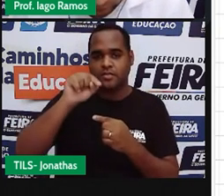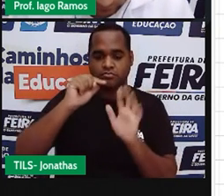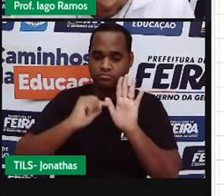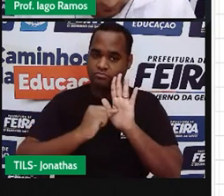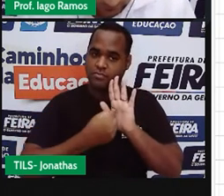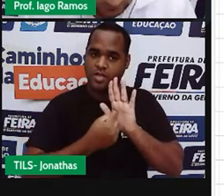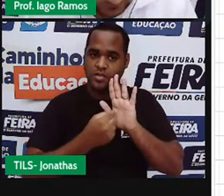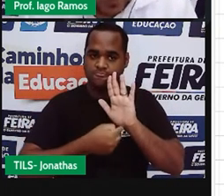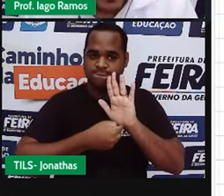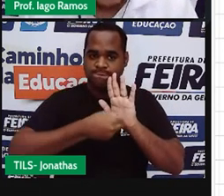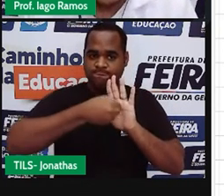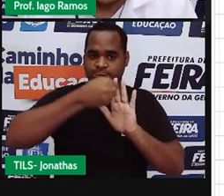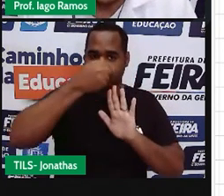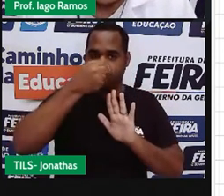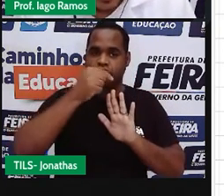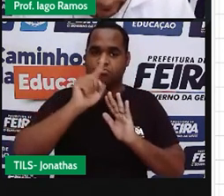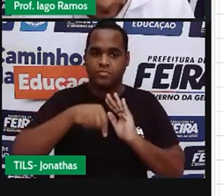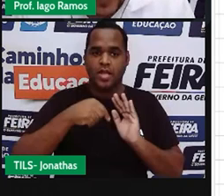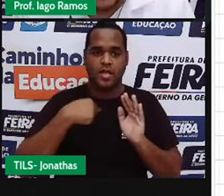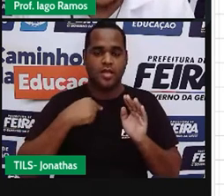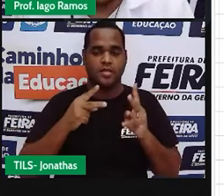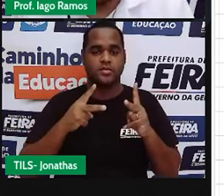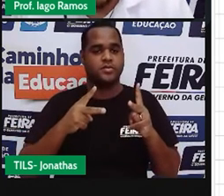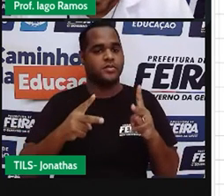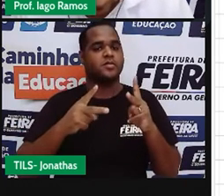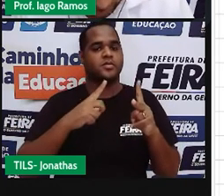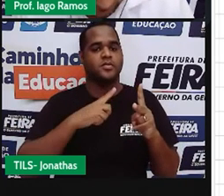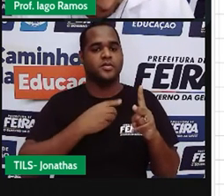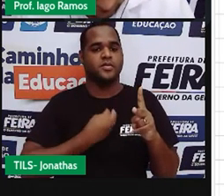segmento. Reta